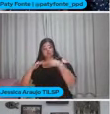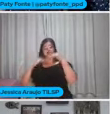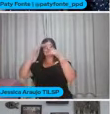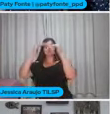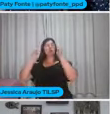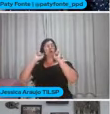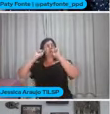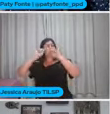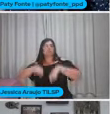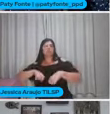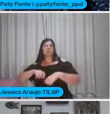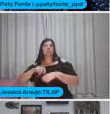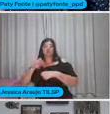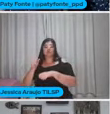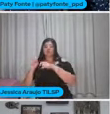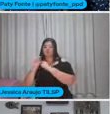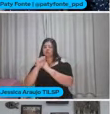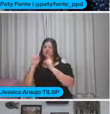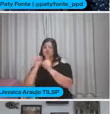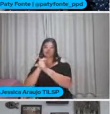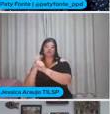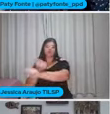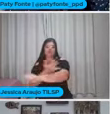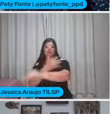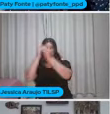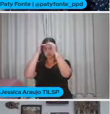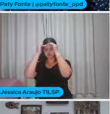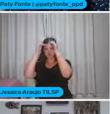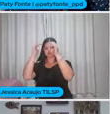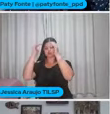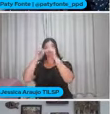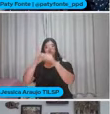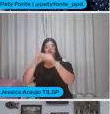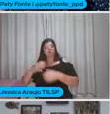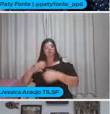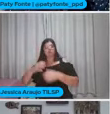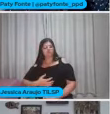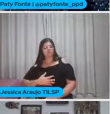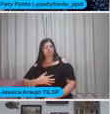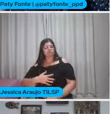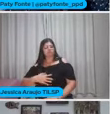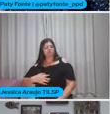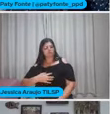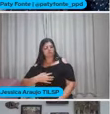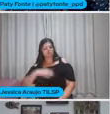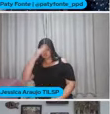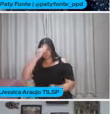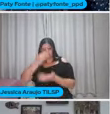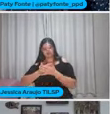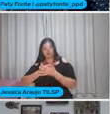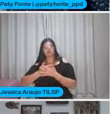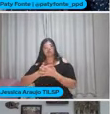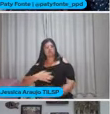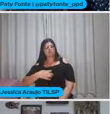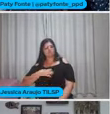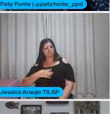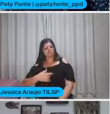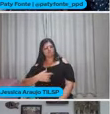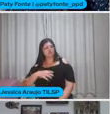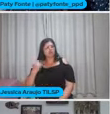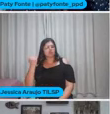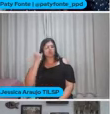competências Socioemocionais De respeito Autoestima Confiança Escuta